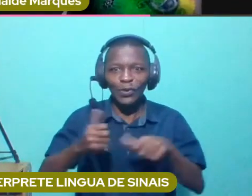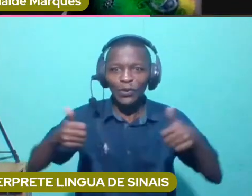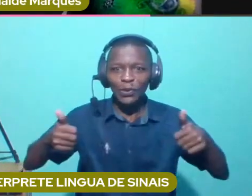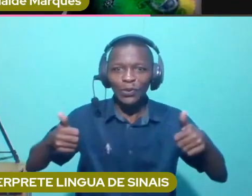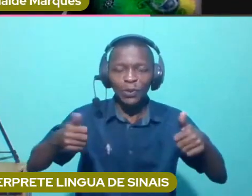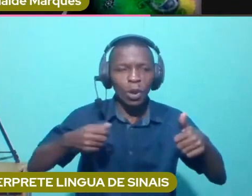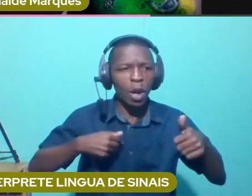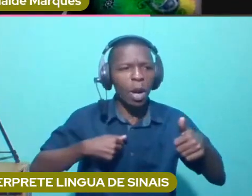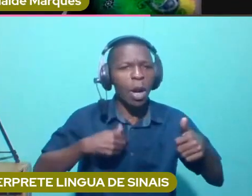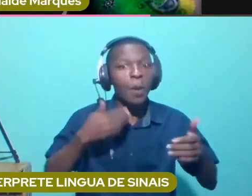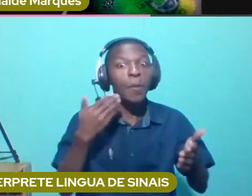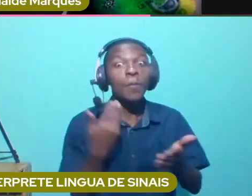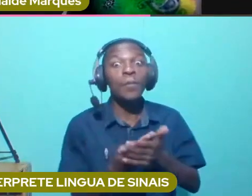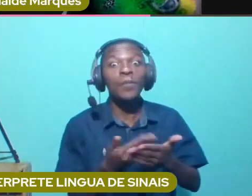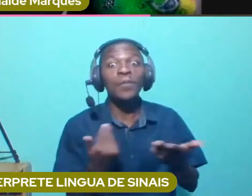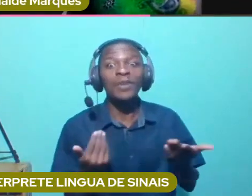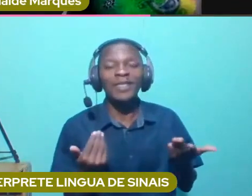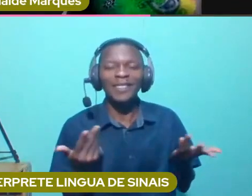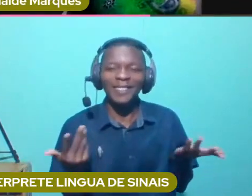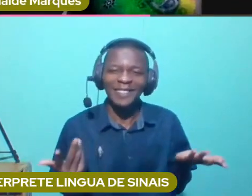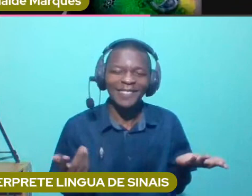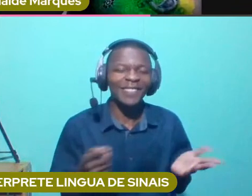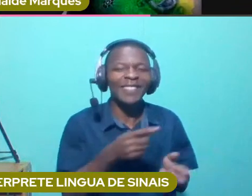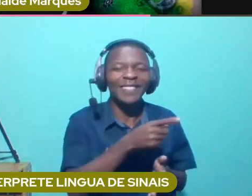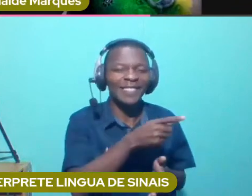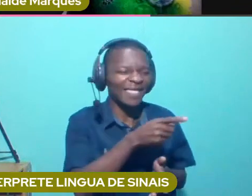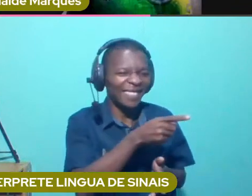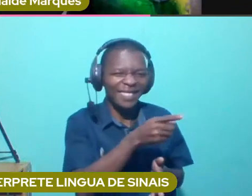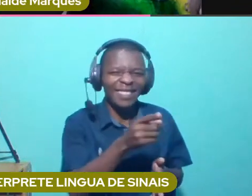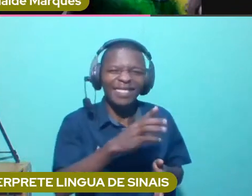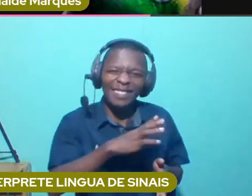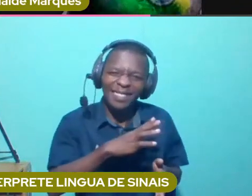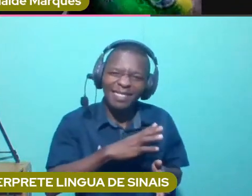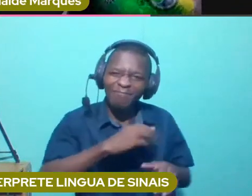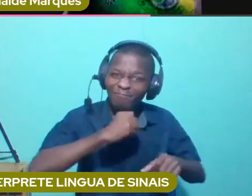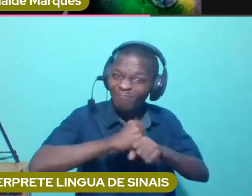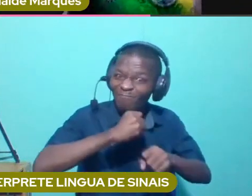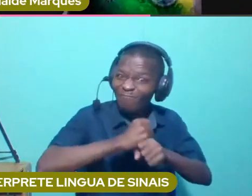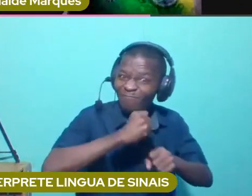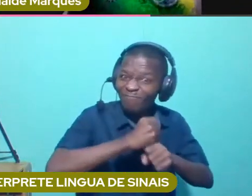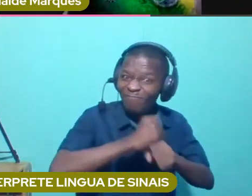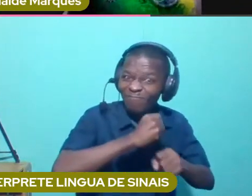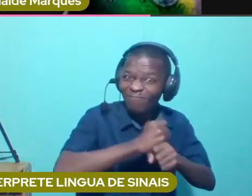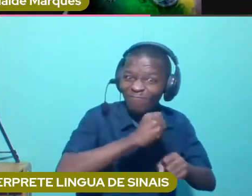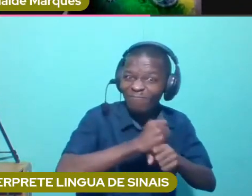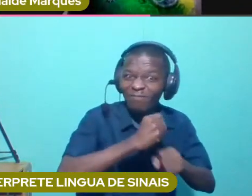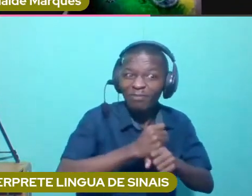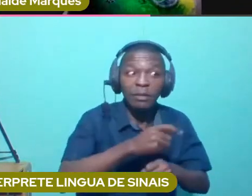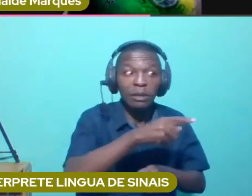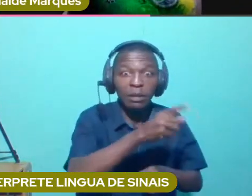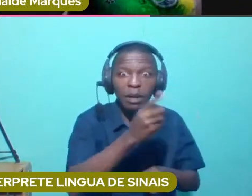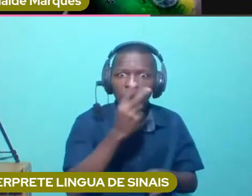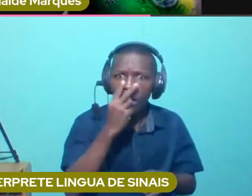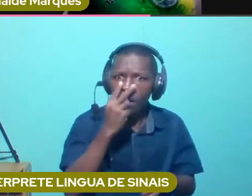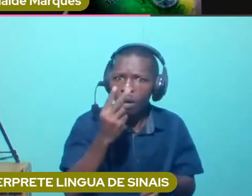consciência na definição de políticas e também naquilo que é a consciência que as famílias ganharam.